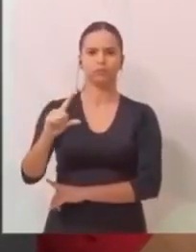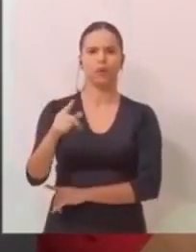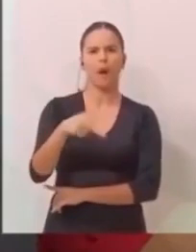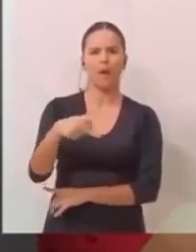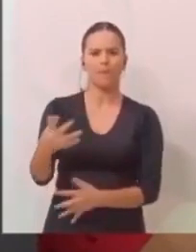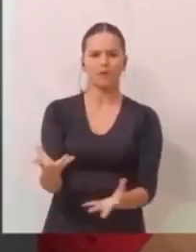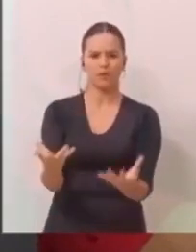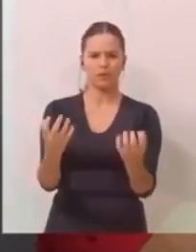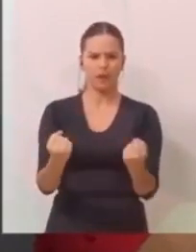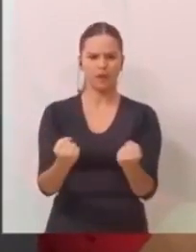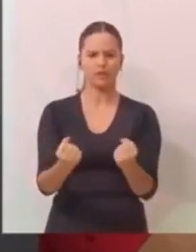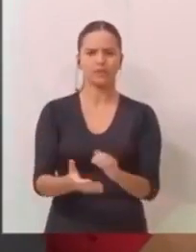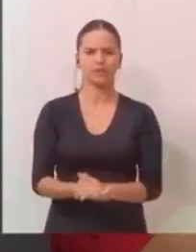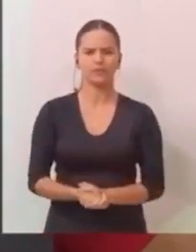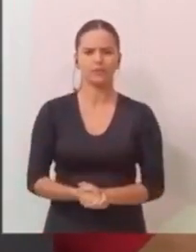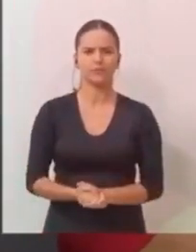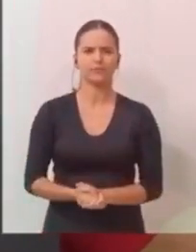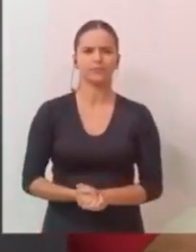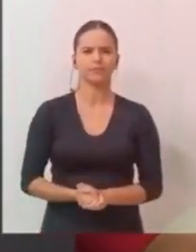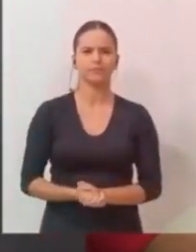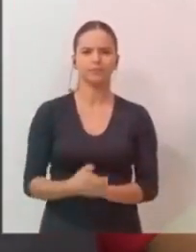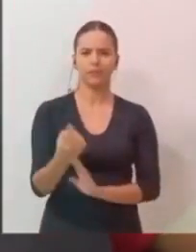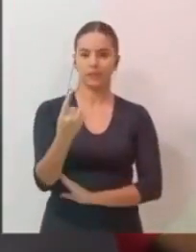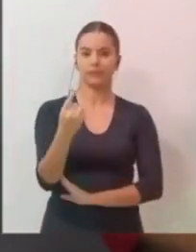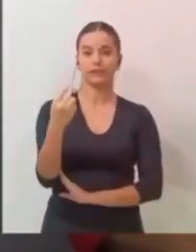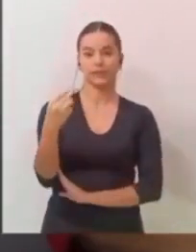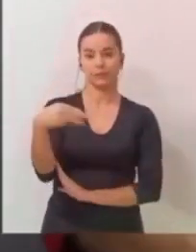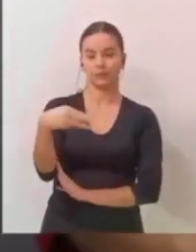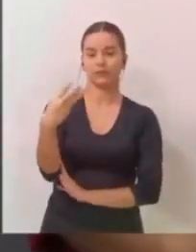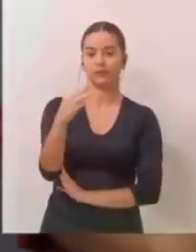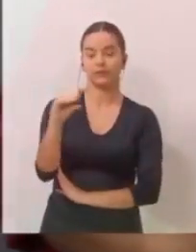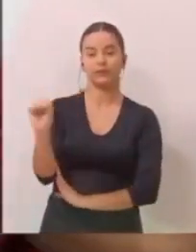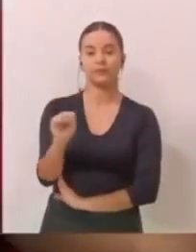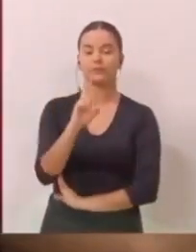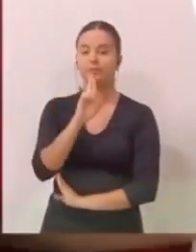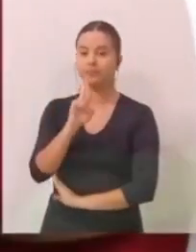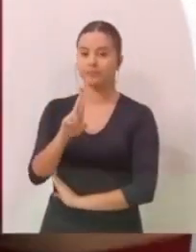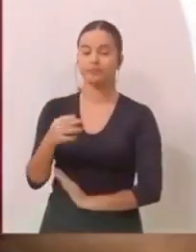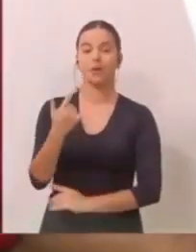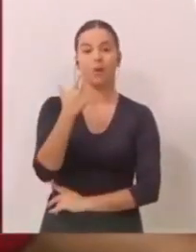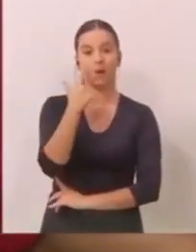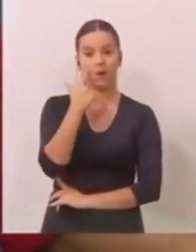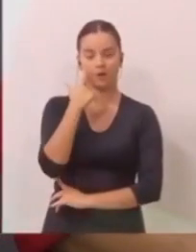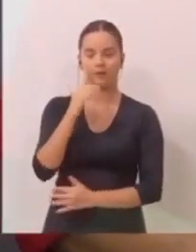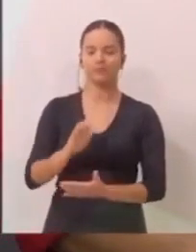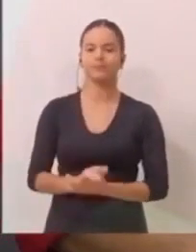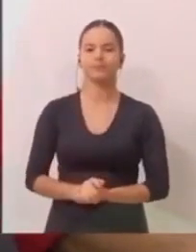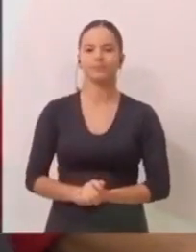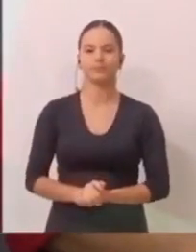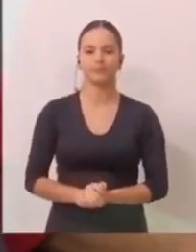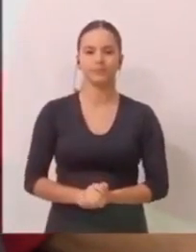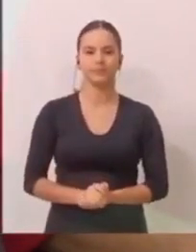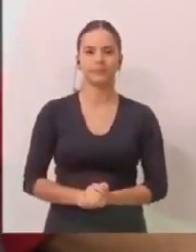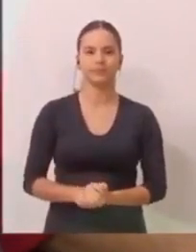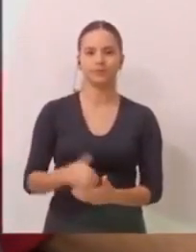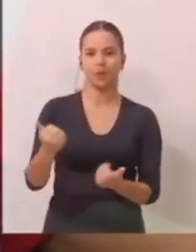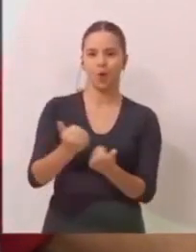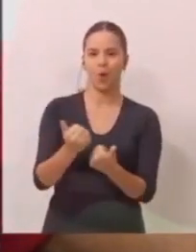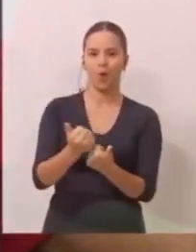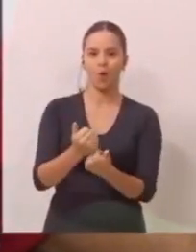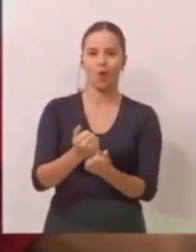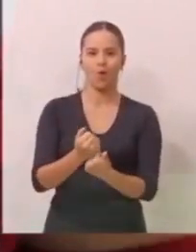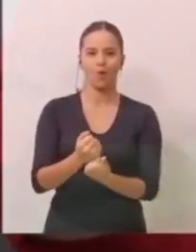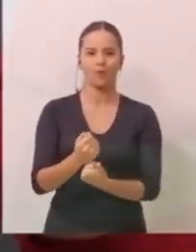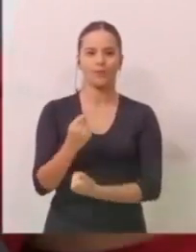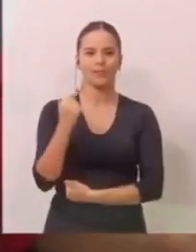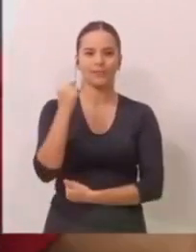recebendo até hoje. Candidata, a senhora tem um minuto e meio para responder. Olha, veja, o vice de Robson,